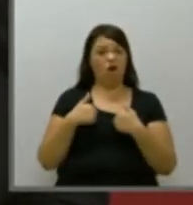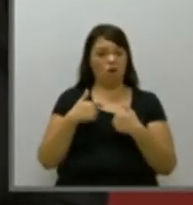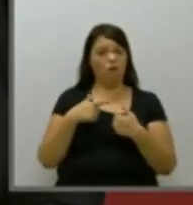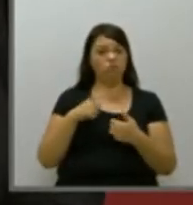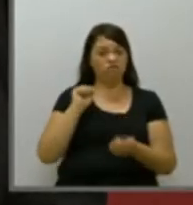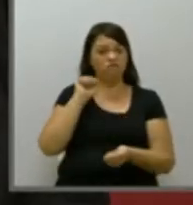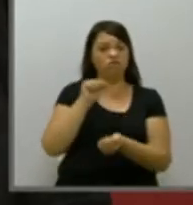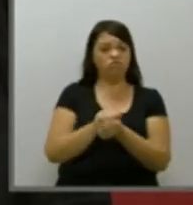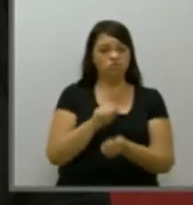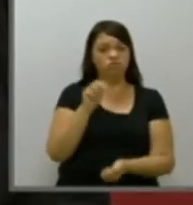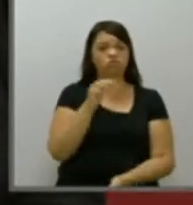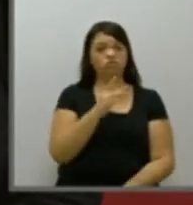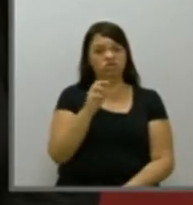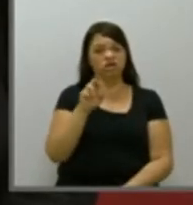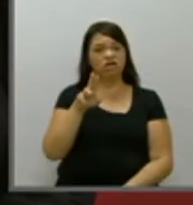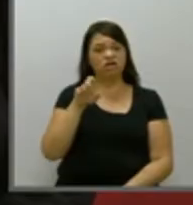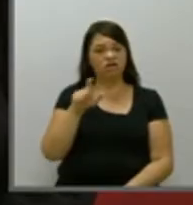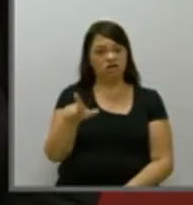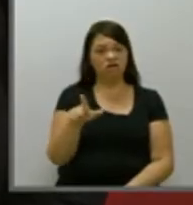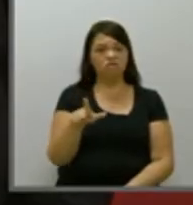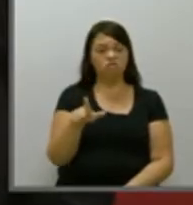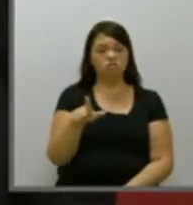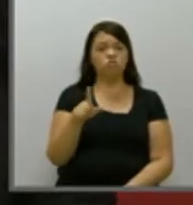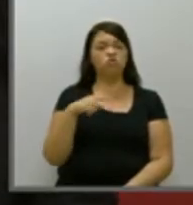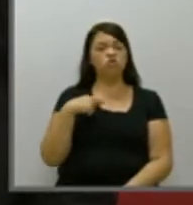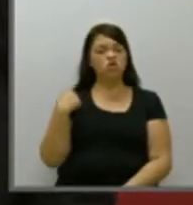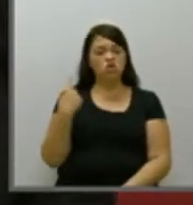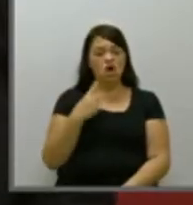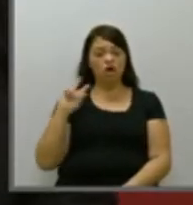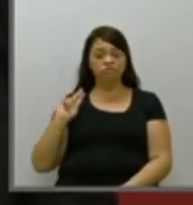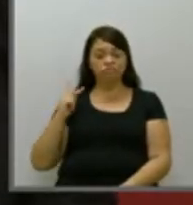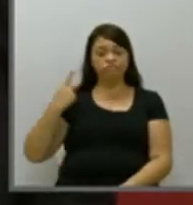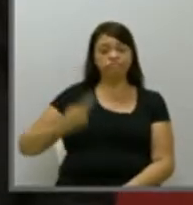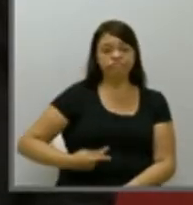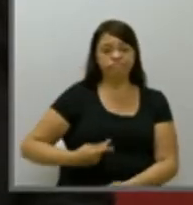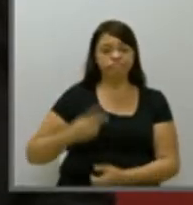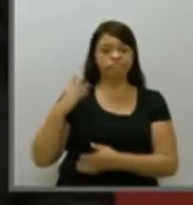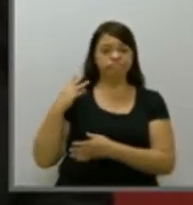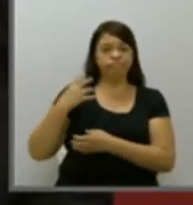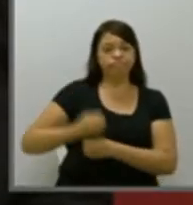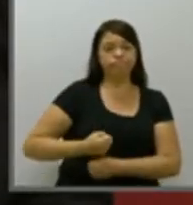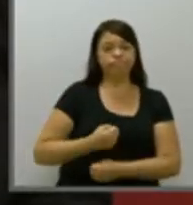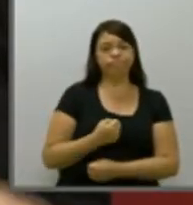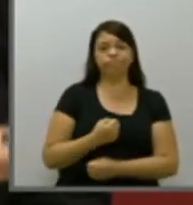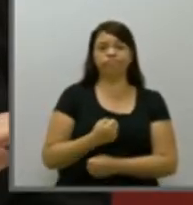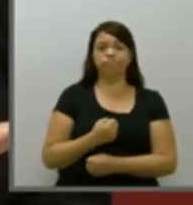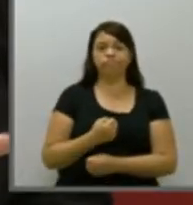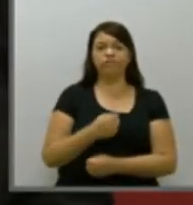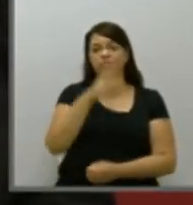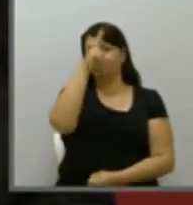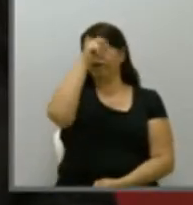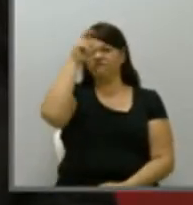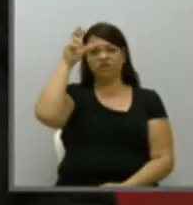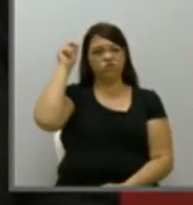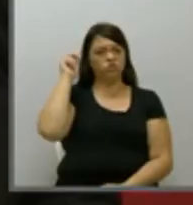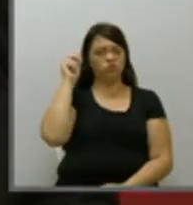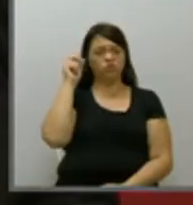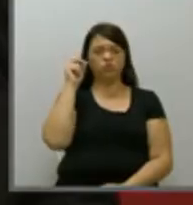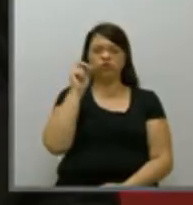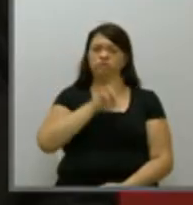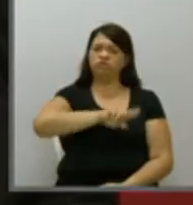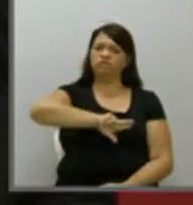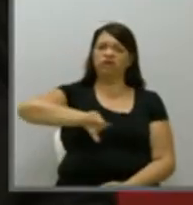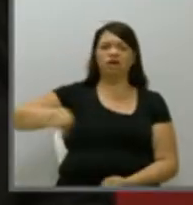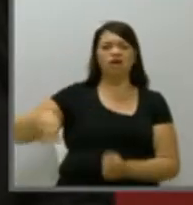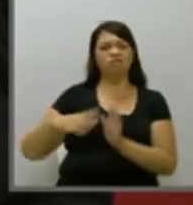Bordignon naquela ocasião, nós herdamos uma prefeitura com os mais diferentes modelos